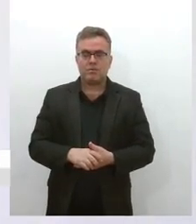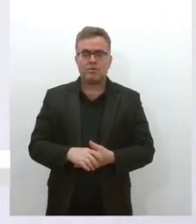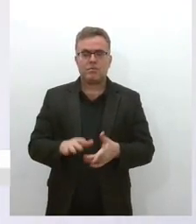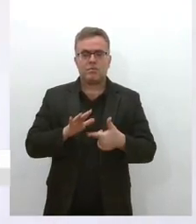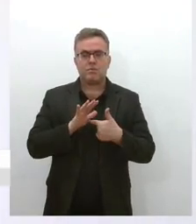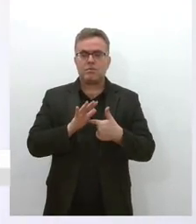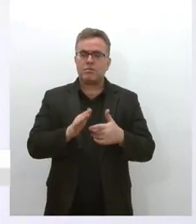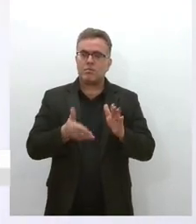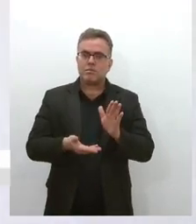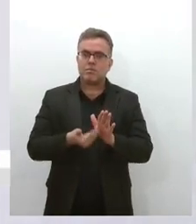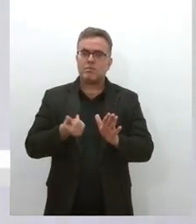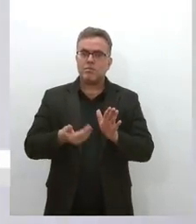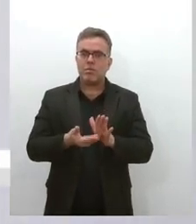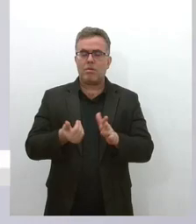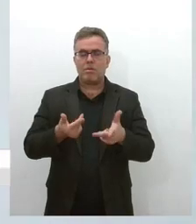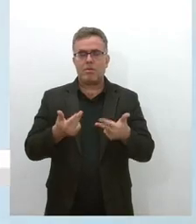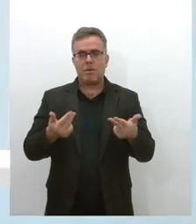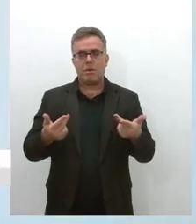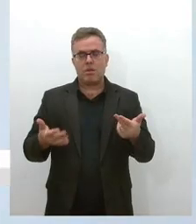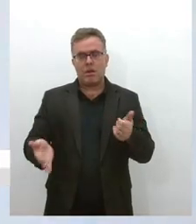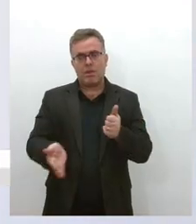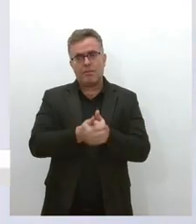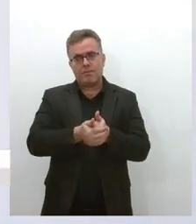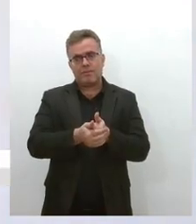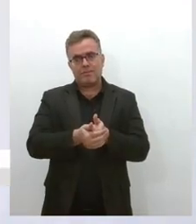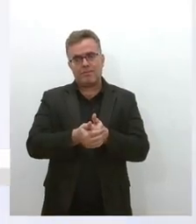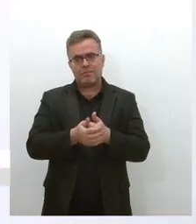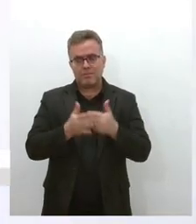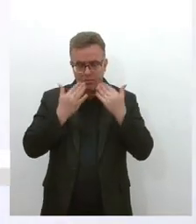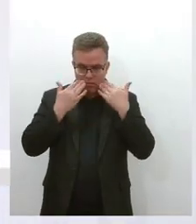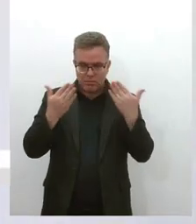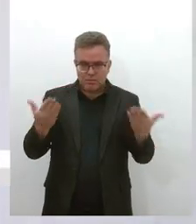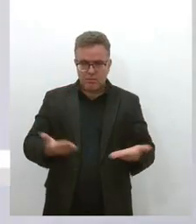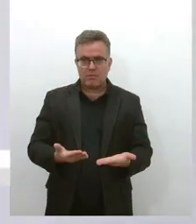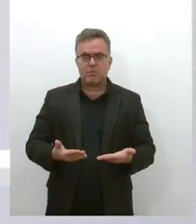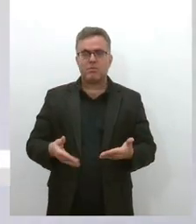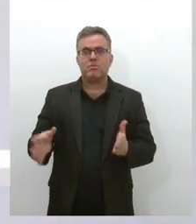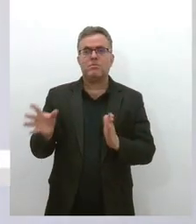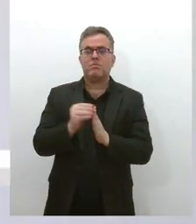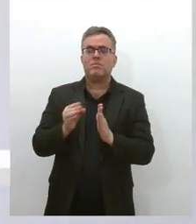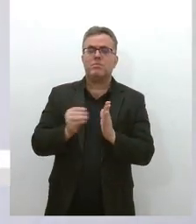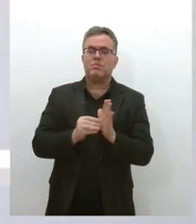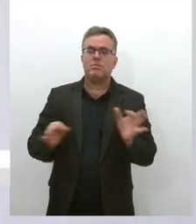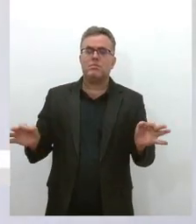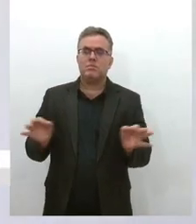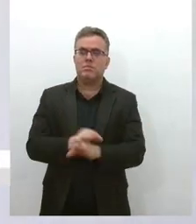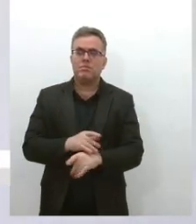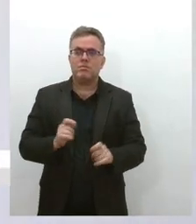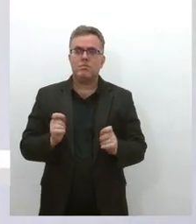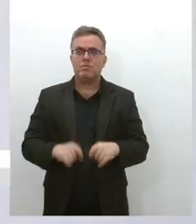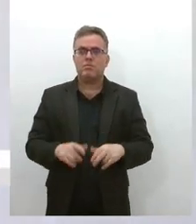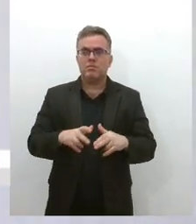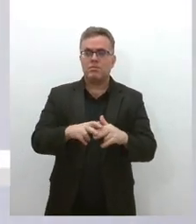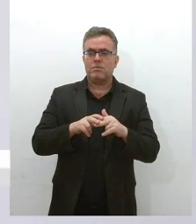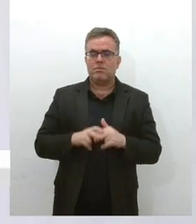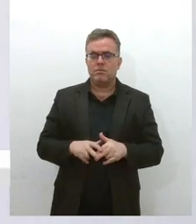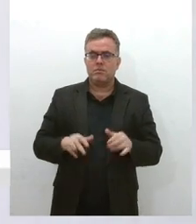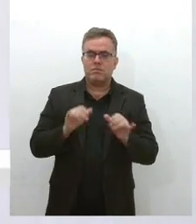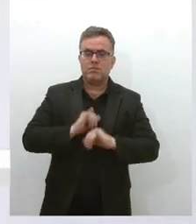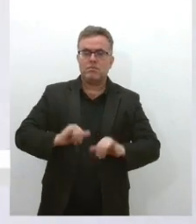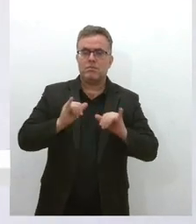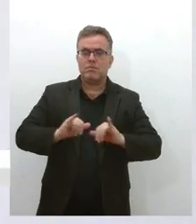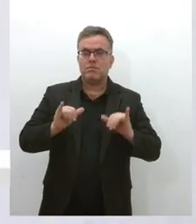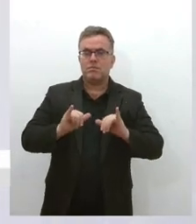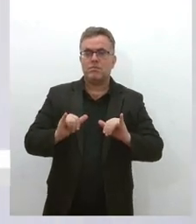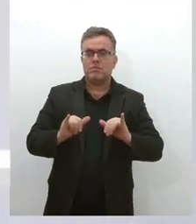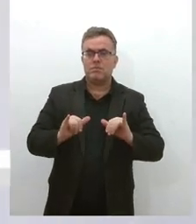tirando daquilo que está encoberto, dando visibilidade, notificando, né, então, eu diria que a gente está nesse momento